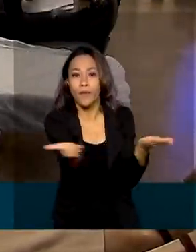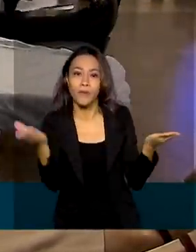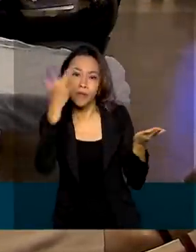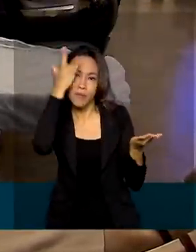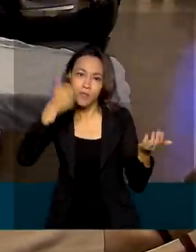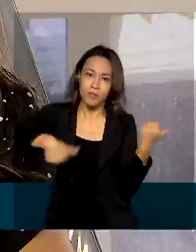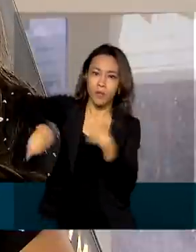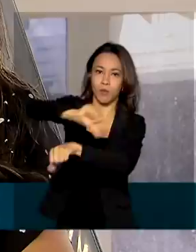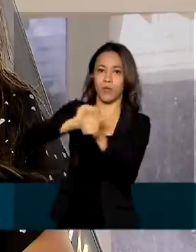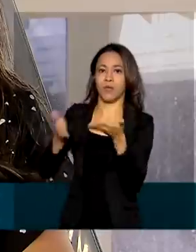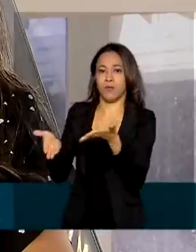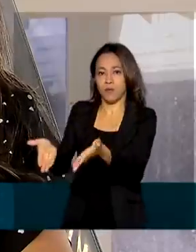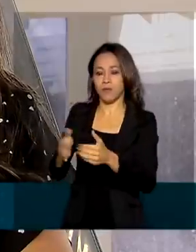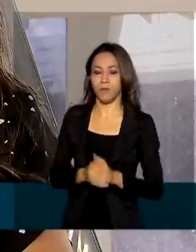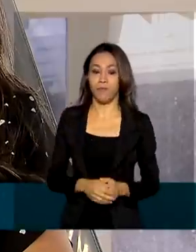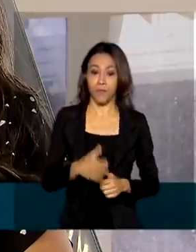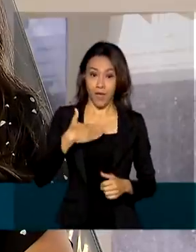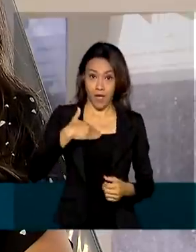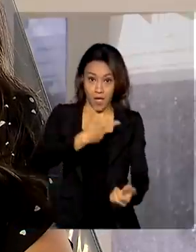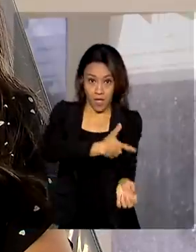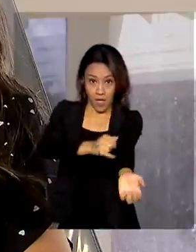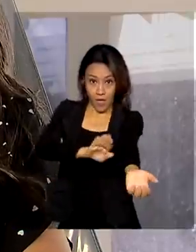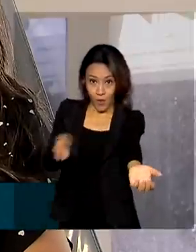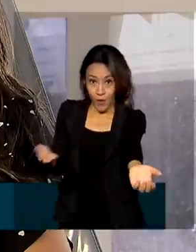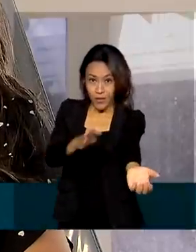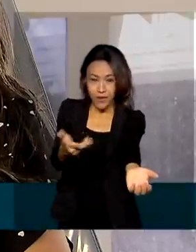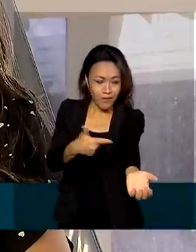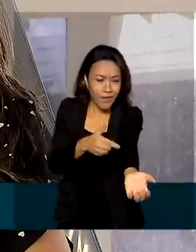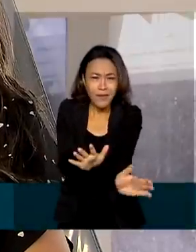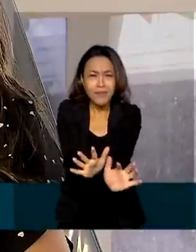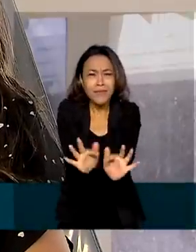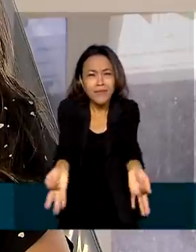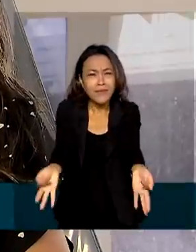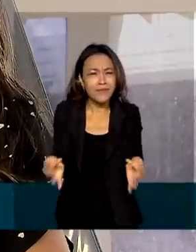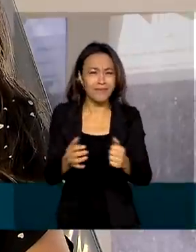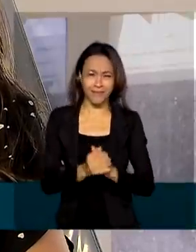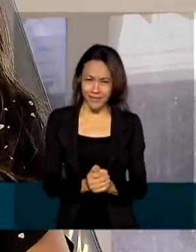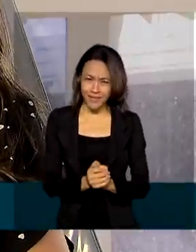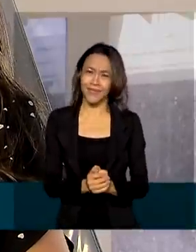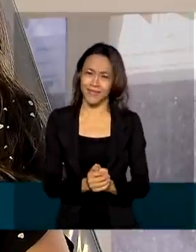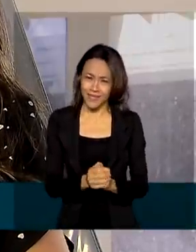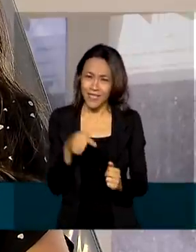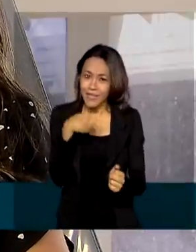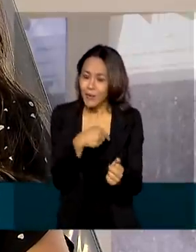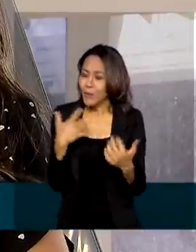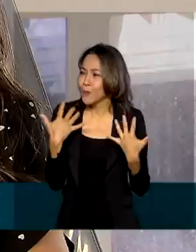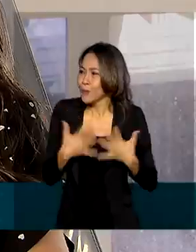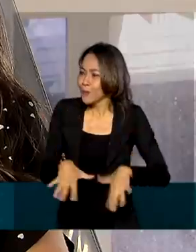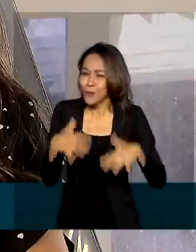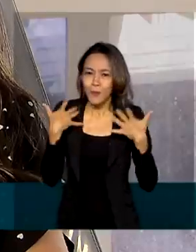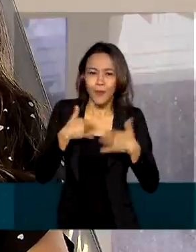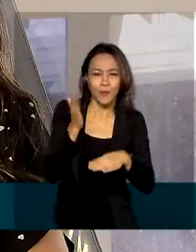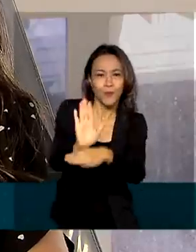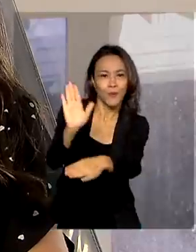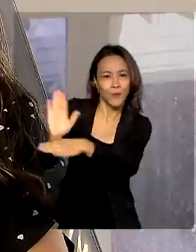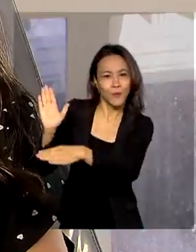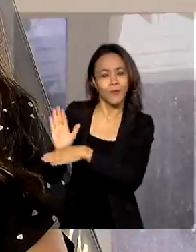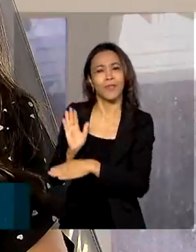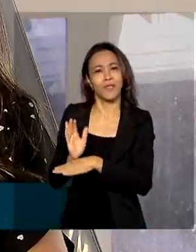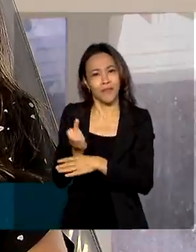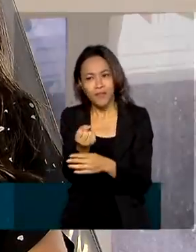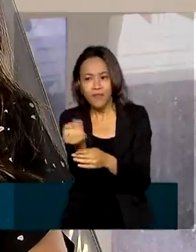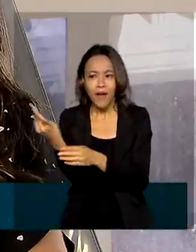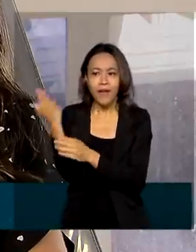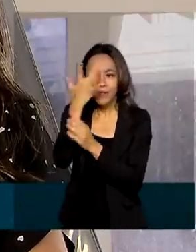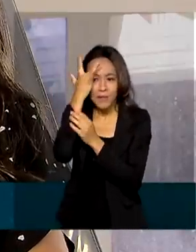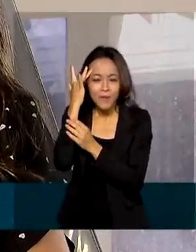reverter esse quadro. Para mim, a doação de sangue é uma atitude muito simples que a gente pode ter e que tem uma repercussão muito grande. É um resultado muito positivo, são muitas